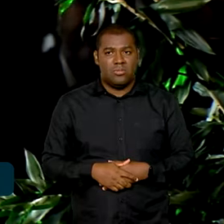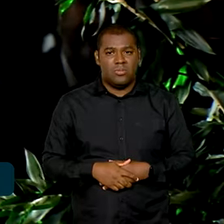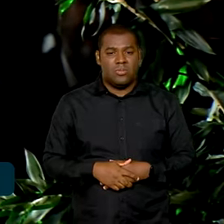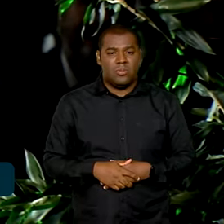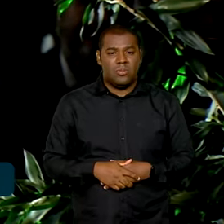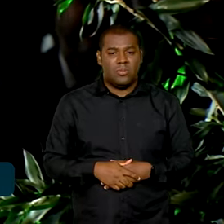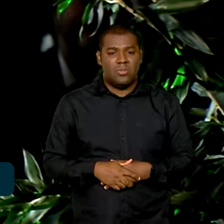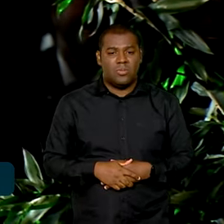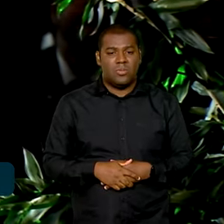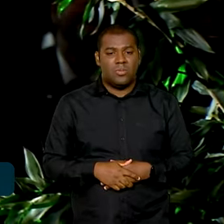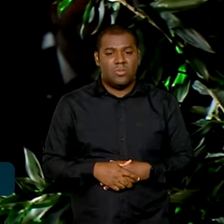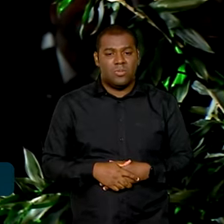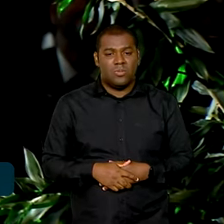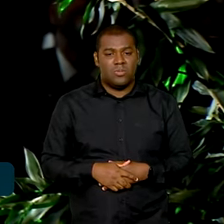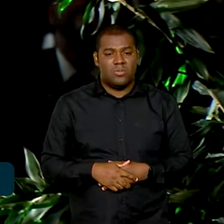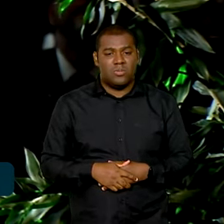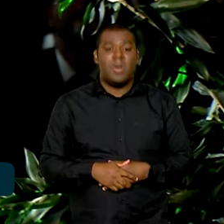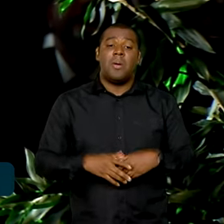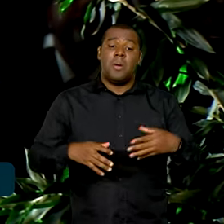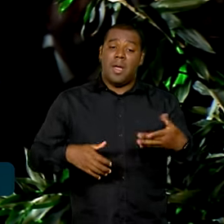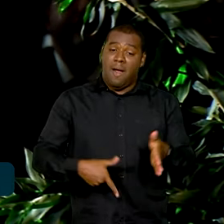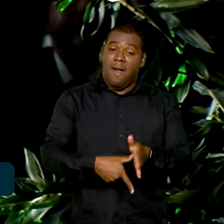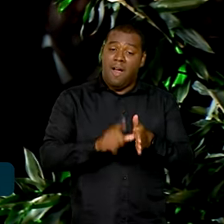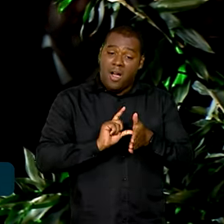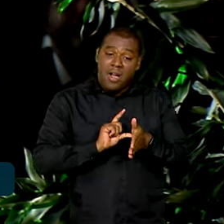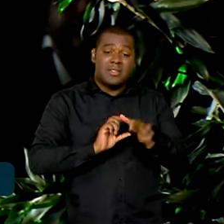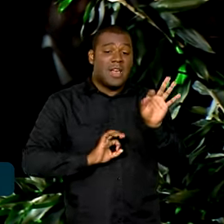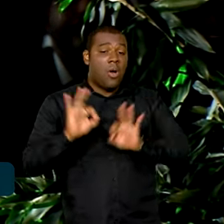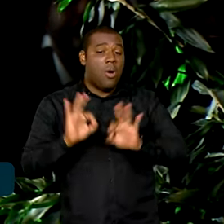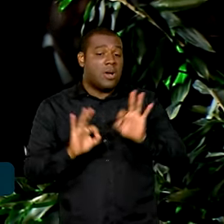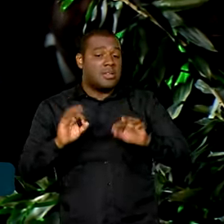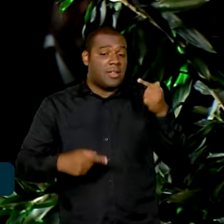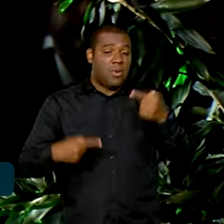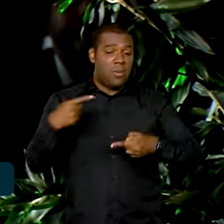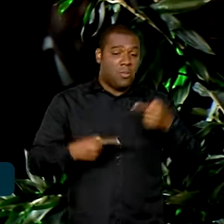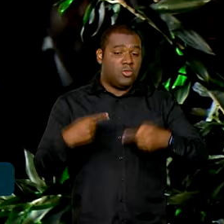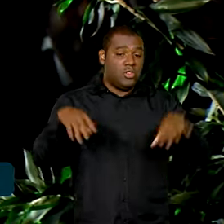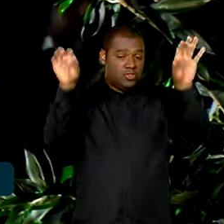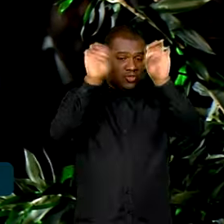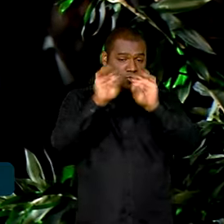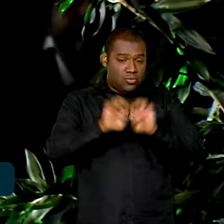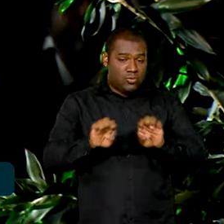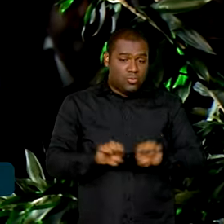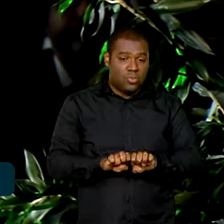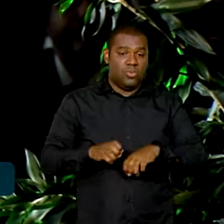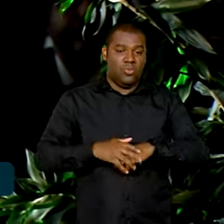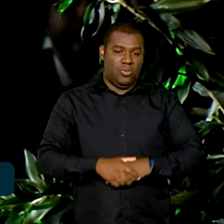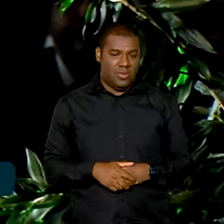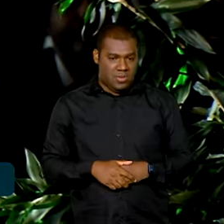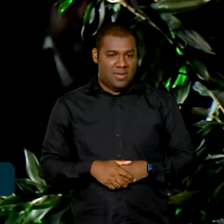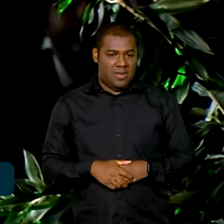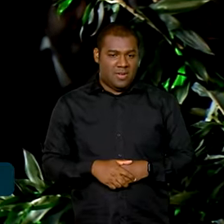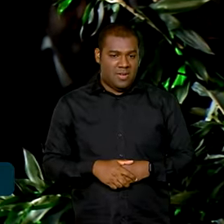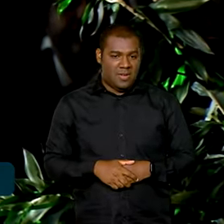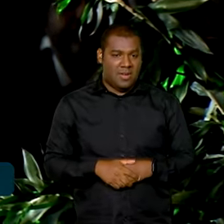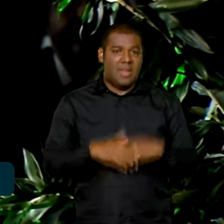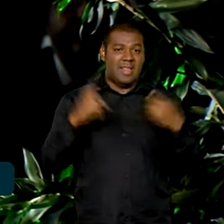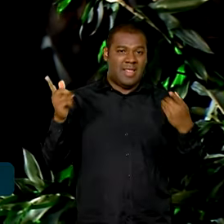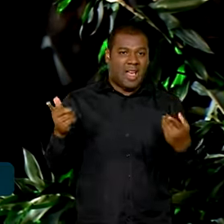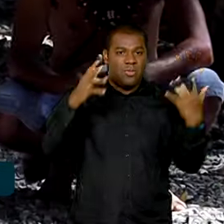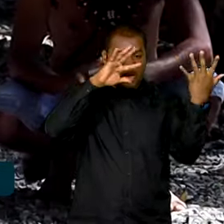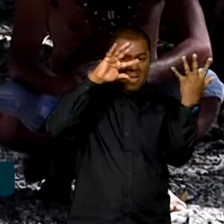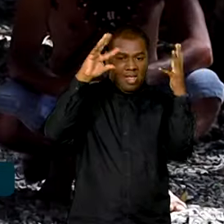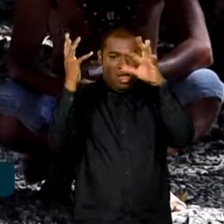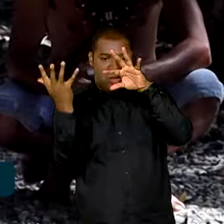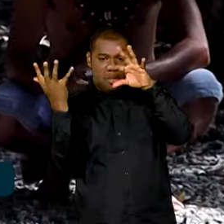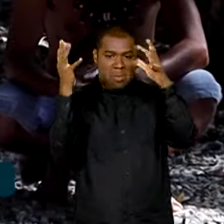Mas e a política estruturante? E a que vai mitigar, criar adaptabilidade para essa convivência com essa mudança que é